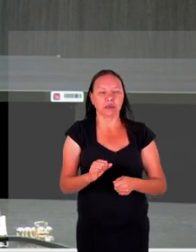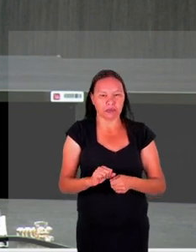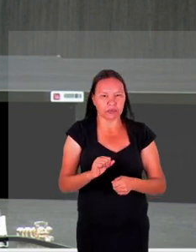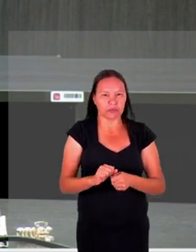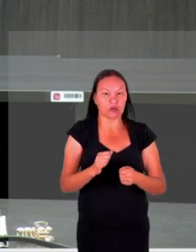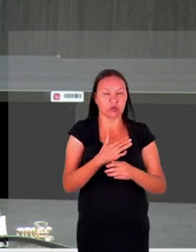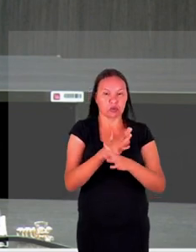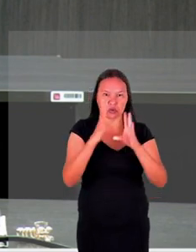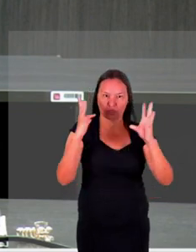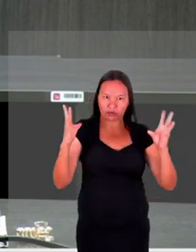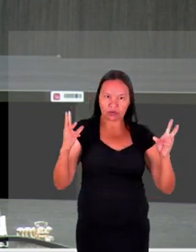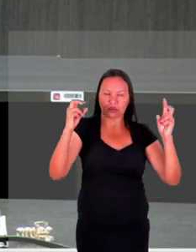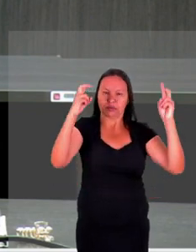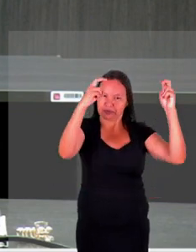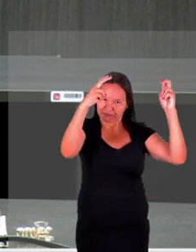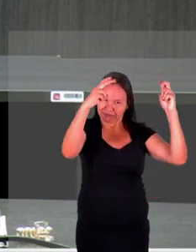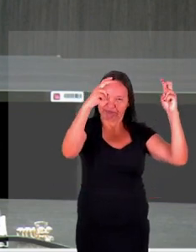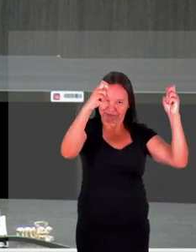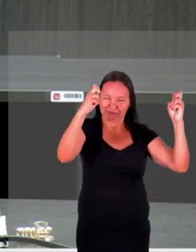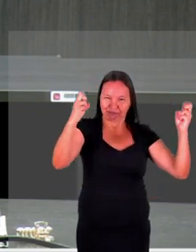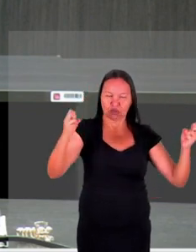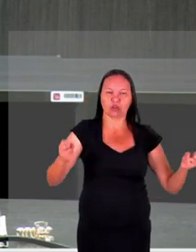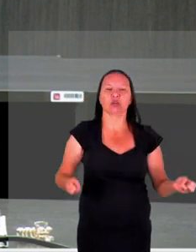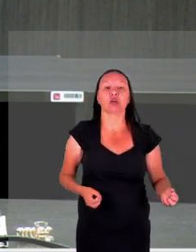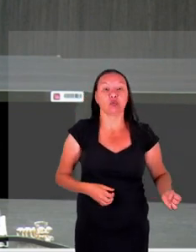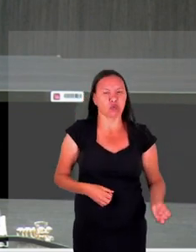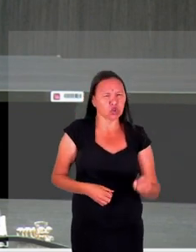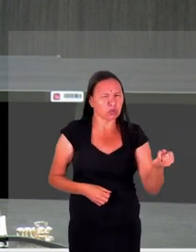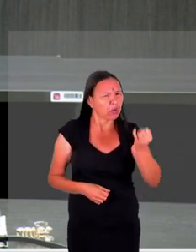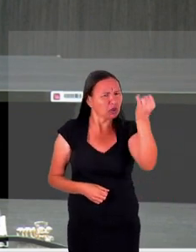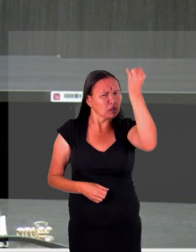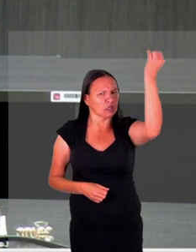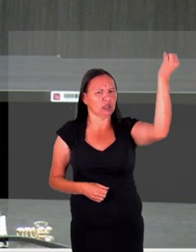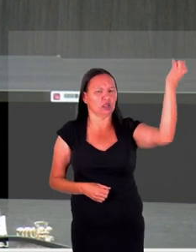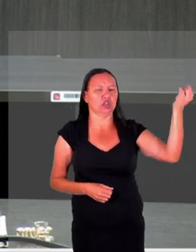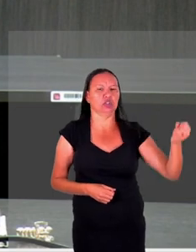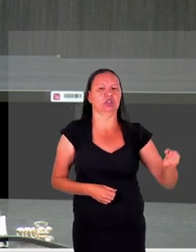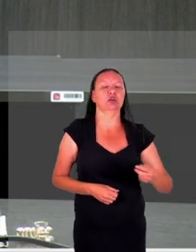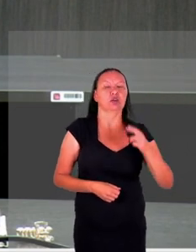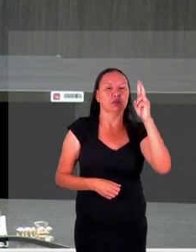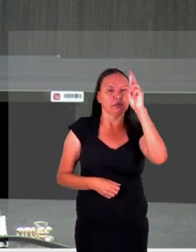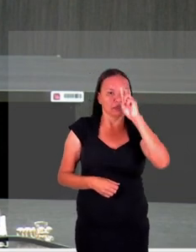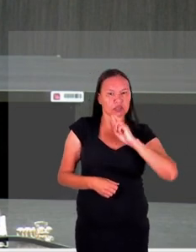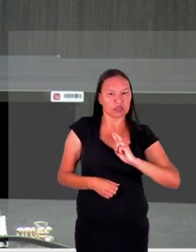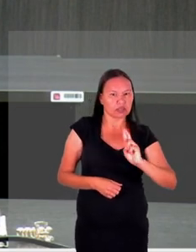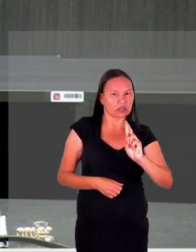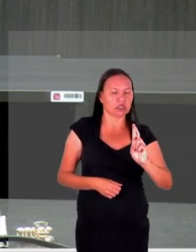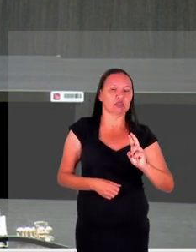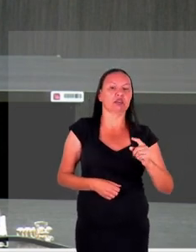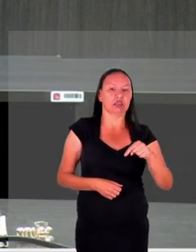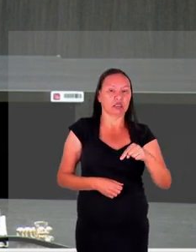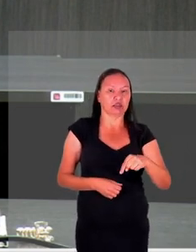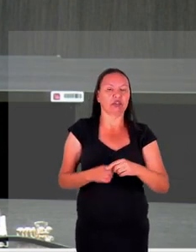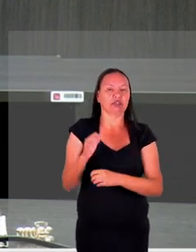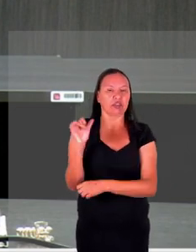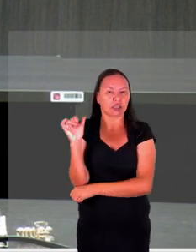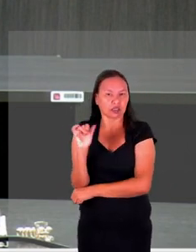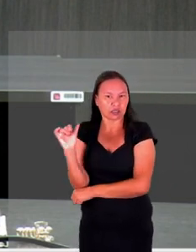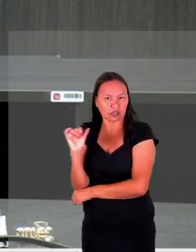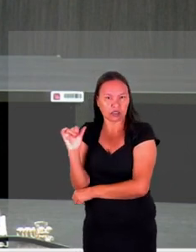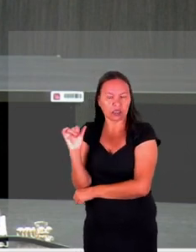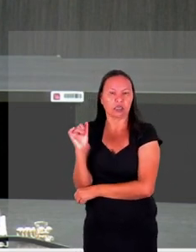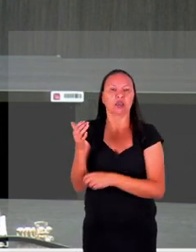esclarecimentos eu acho que foi de suma relevância esse registro que vai ficar aqui também no YouTube que pode ser